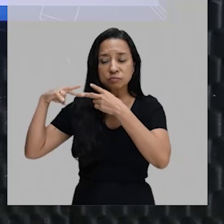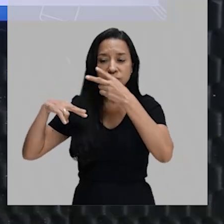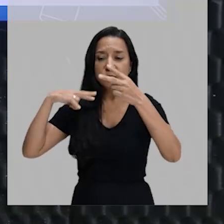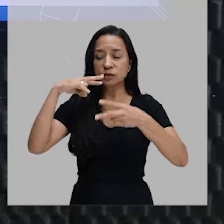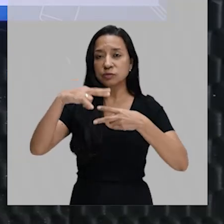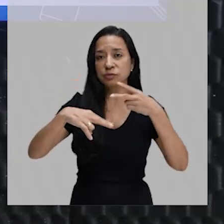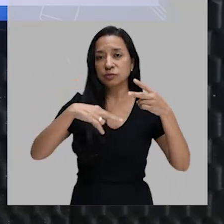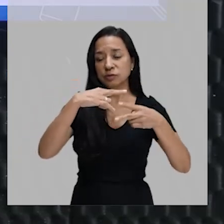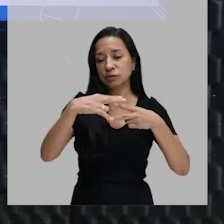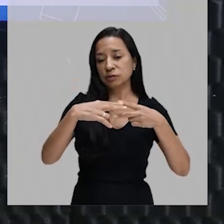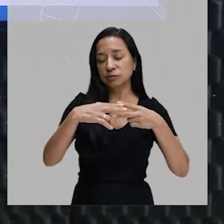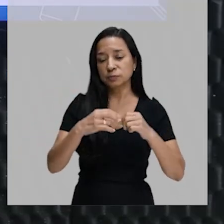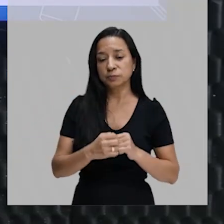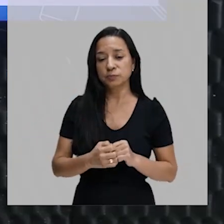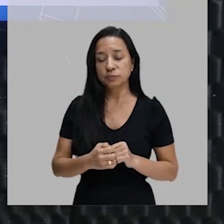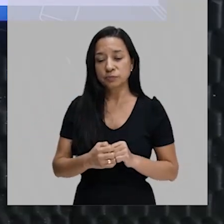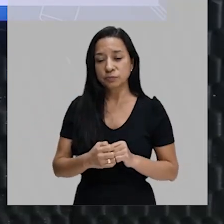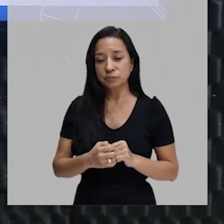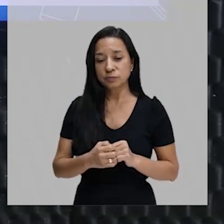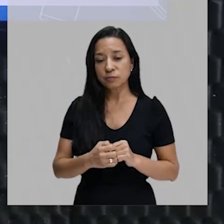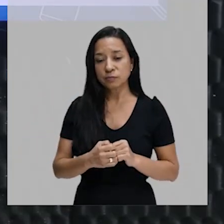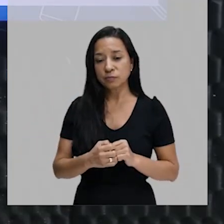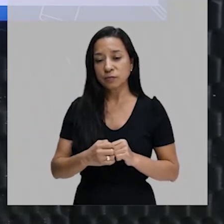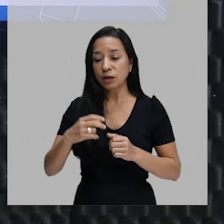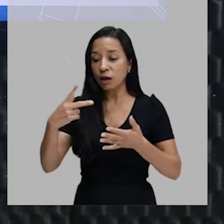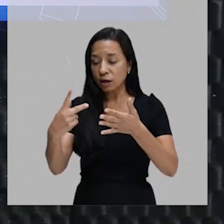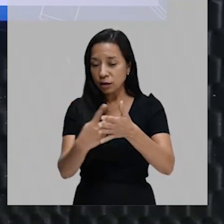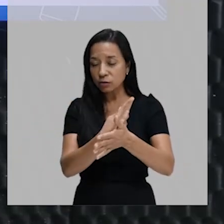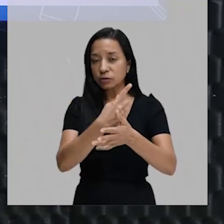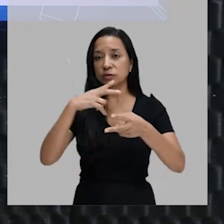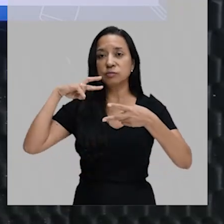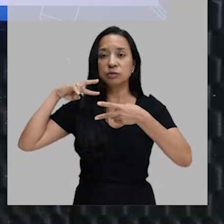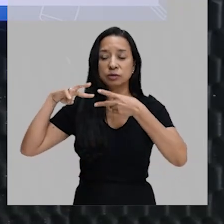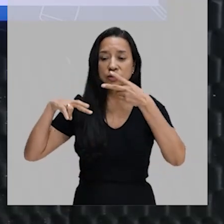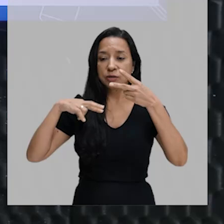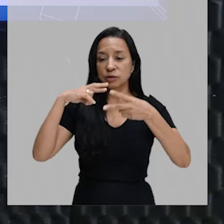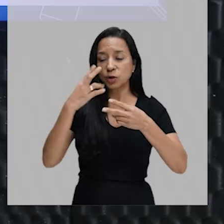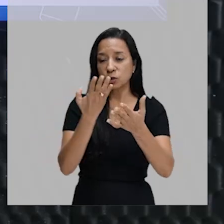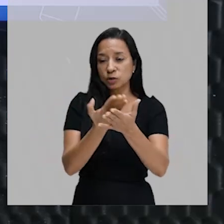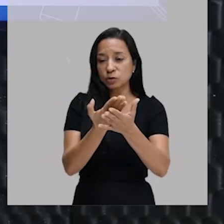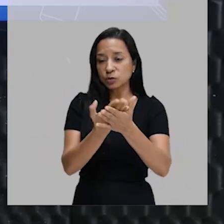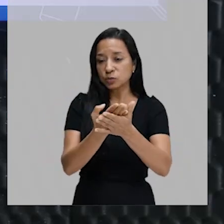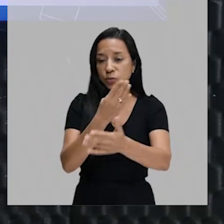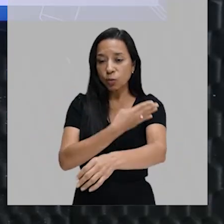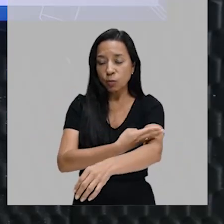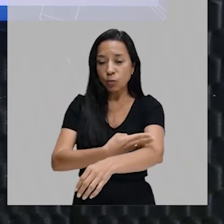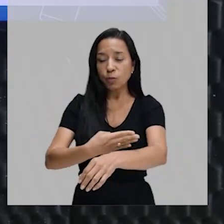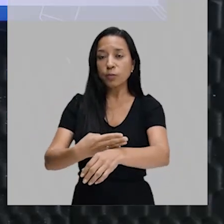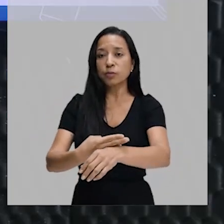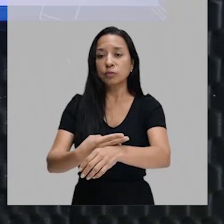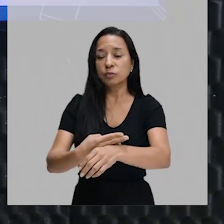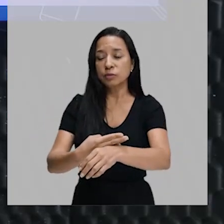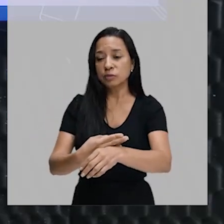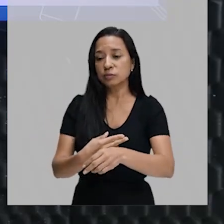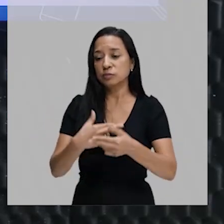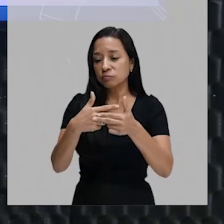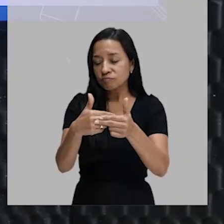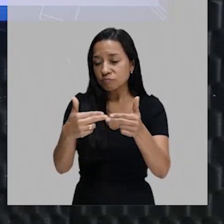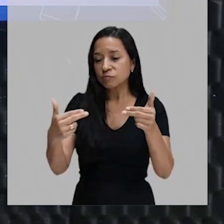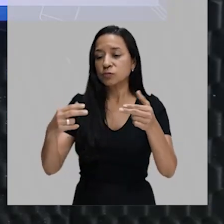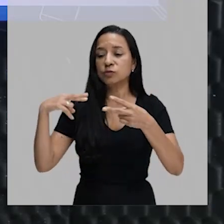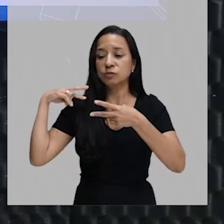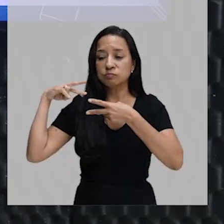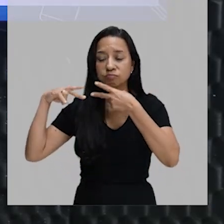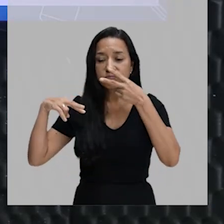falava de fatores hereditários, né? Ele estudou o comportamento desses fatores hereditários. Ele não